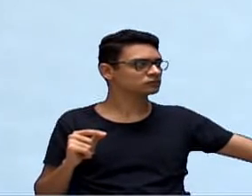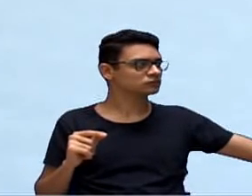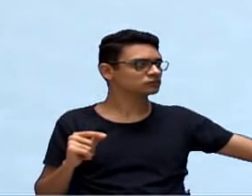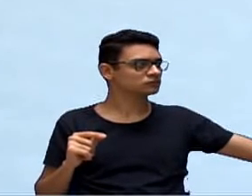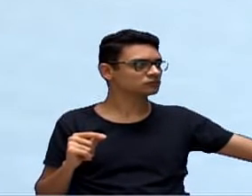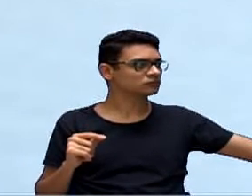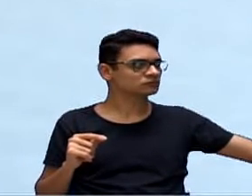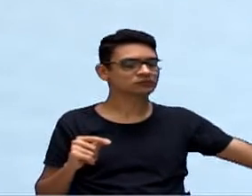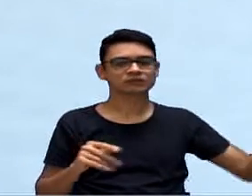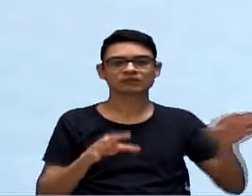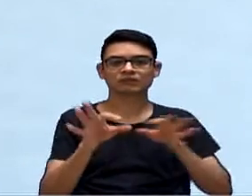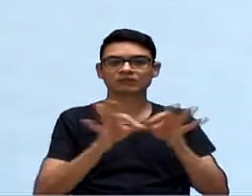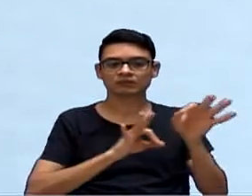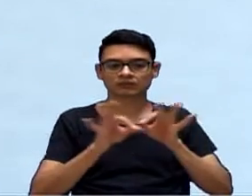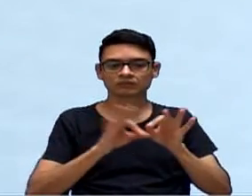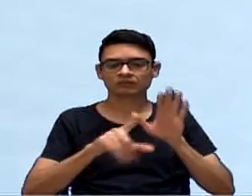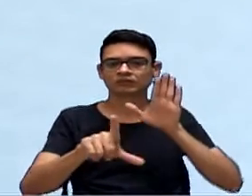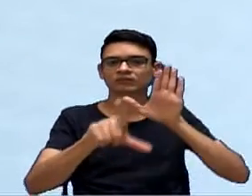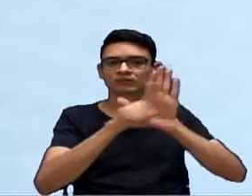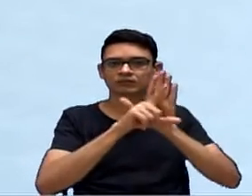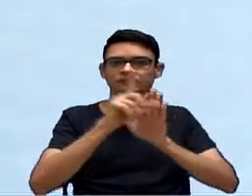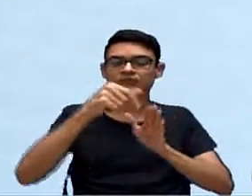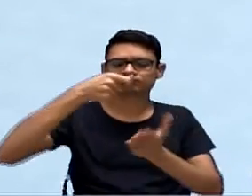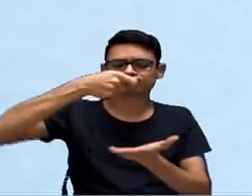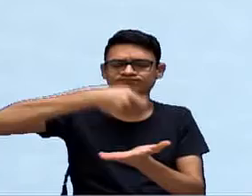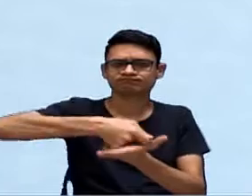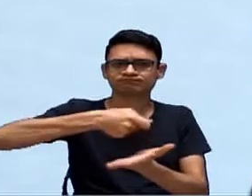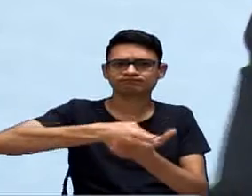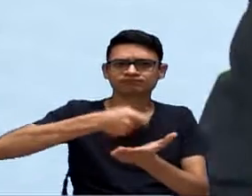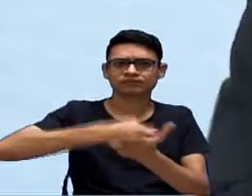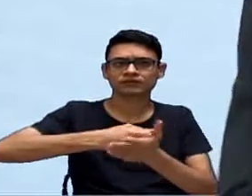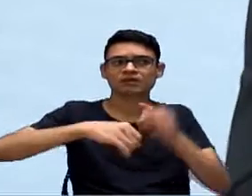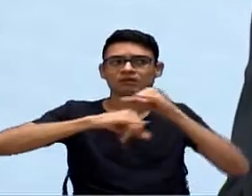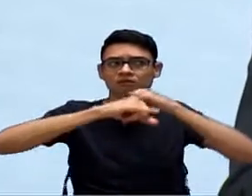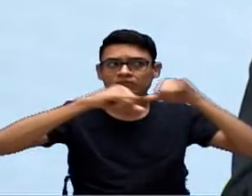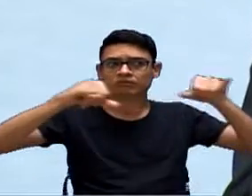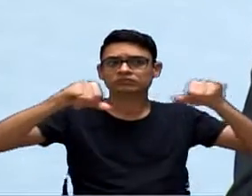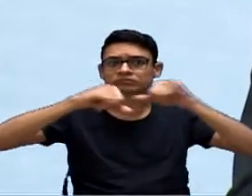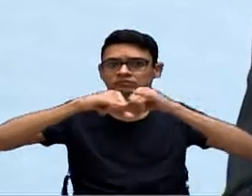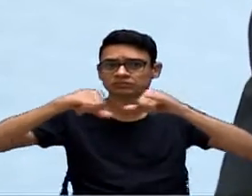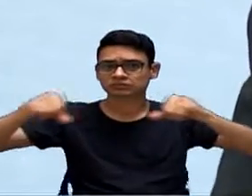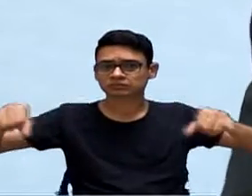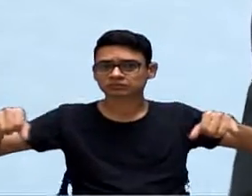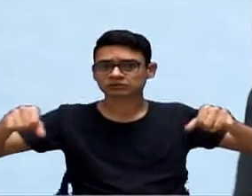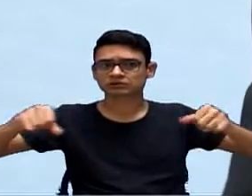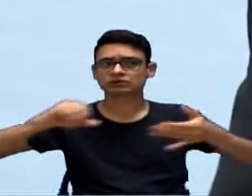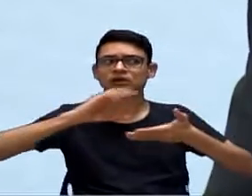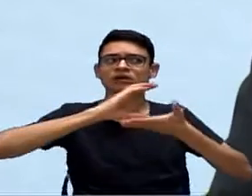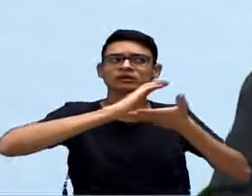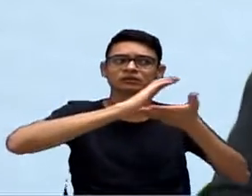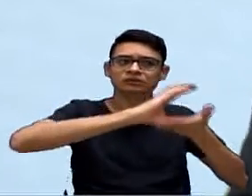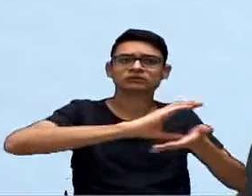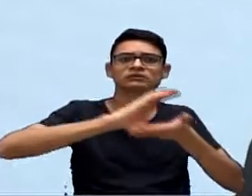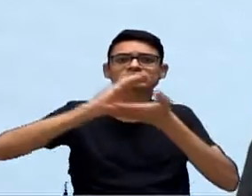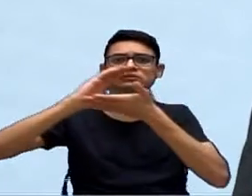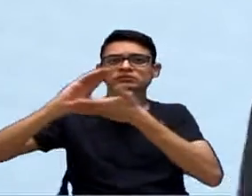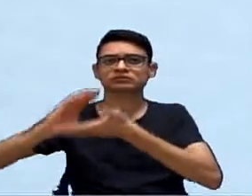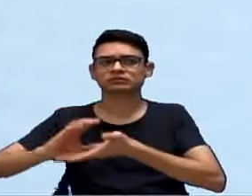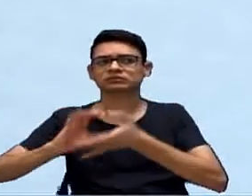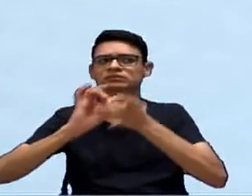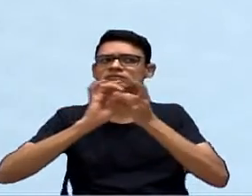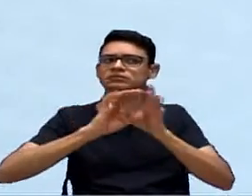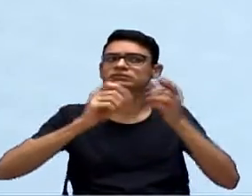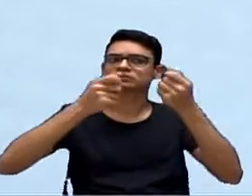por projeto de lei, é que seja obrigatório a divulgação sobre a distribuição, a dispensação de doses